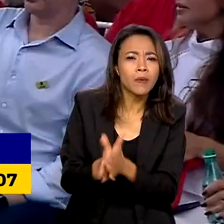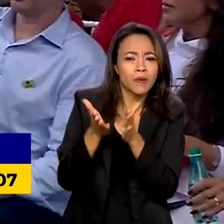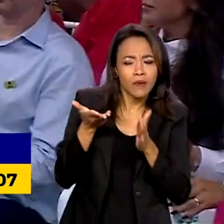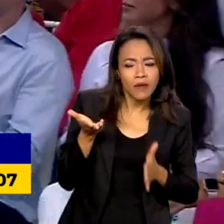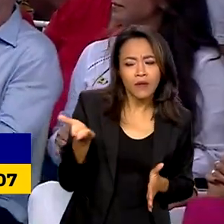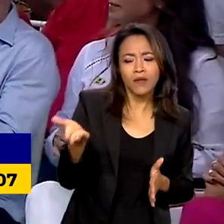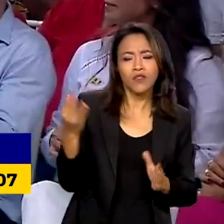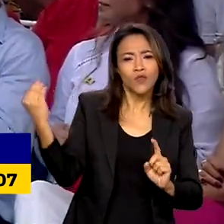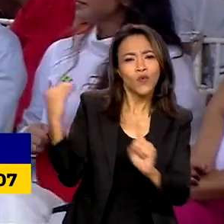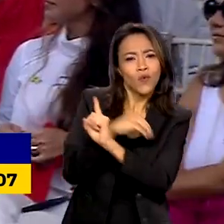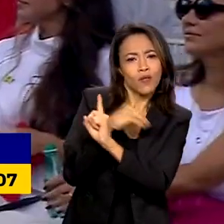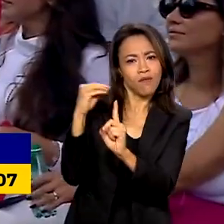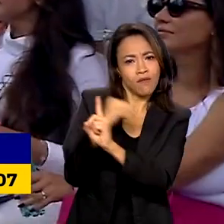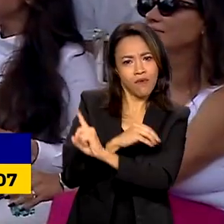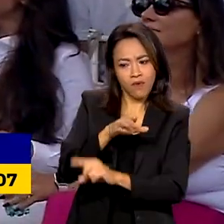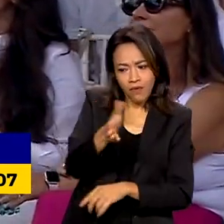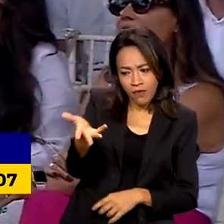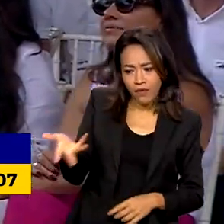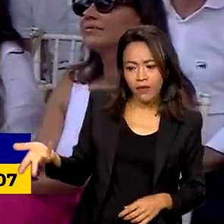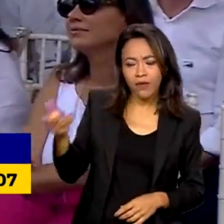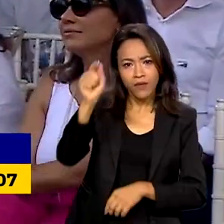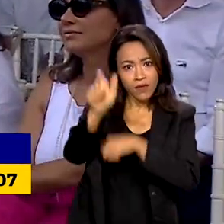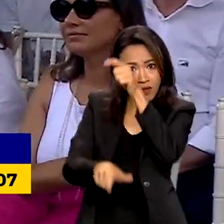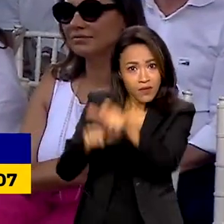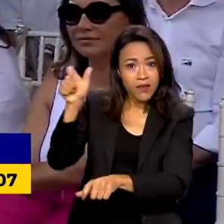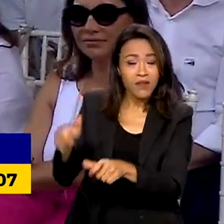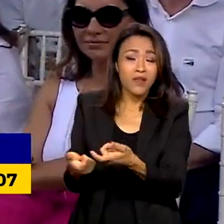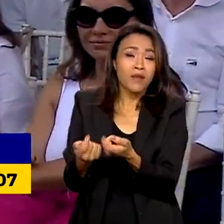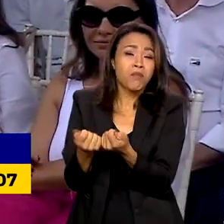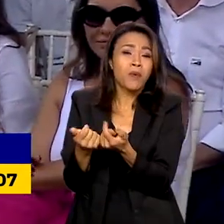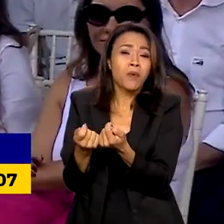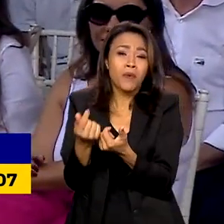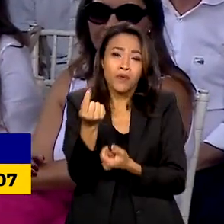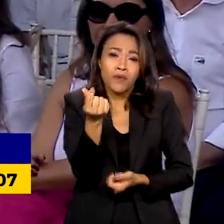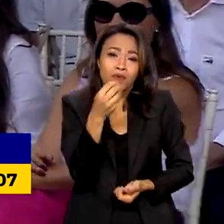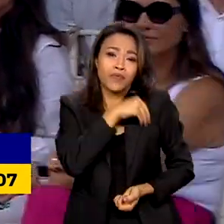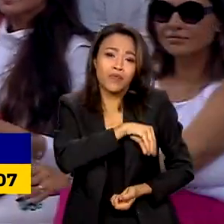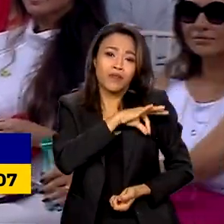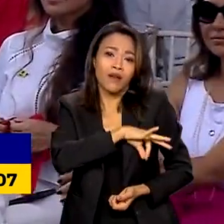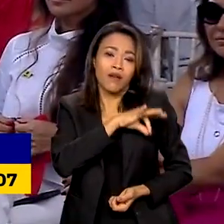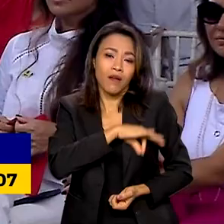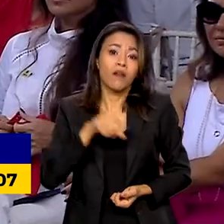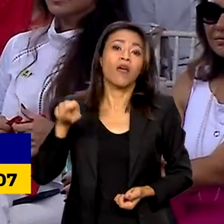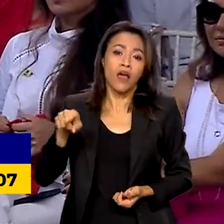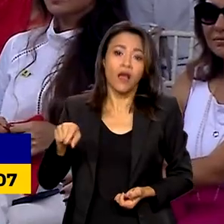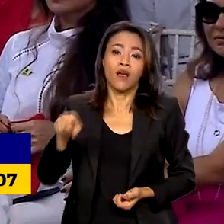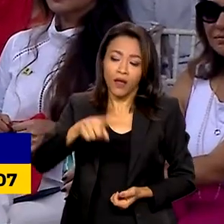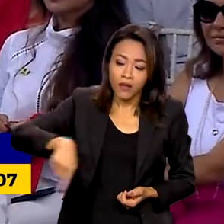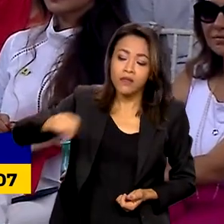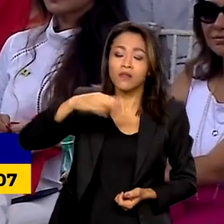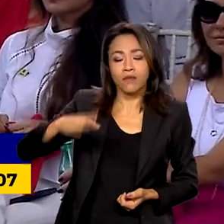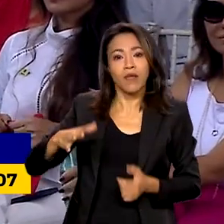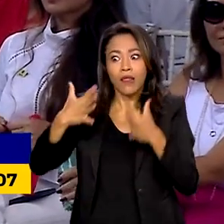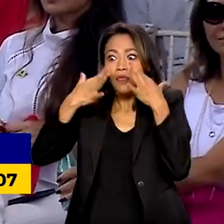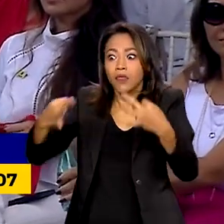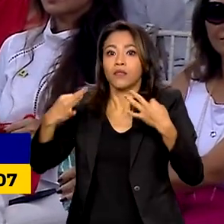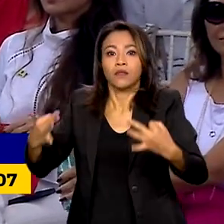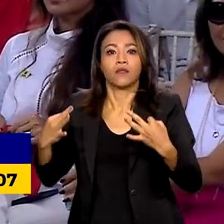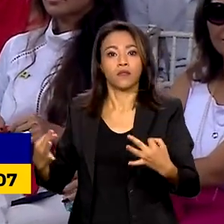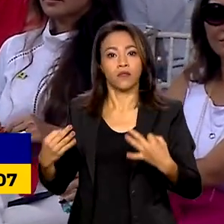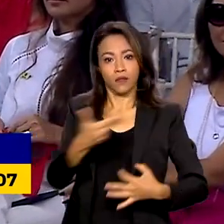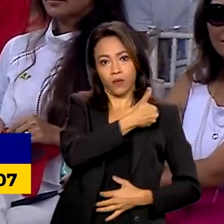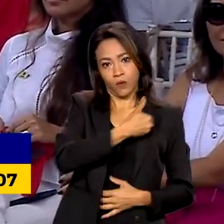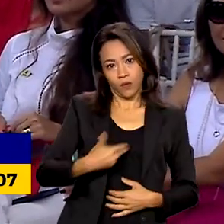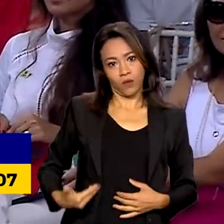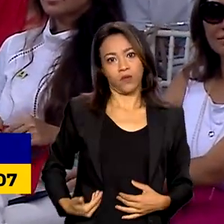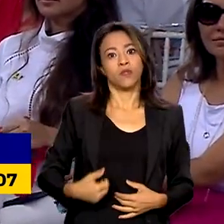vulneráveis, as pessoas que menos ganham nesse país, que merecem a atenção do Estado